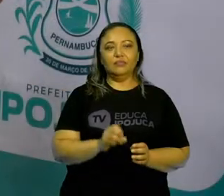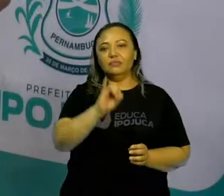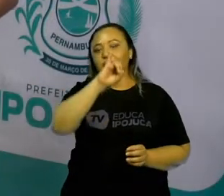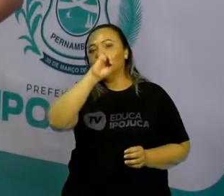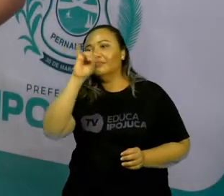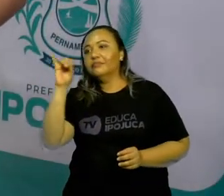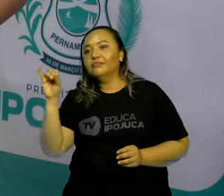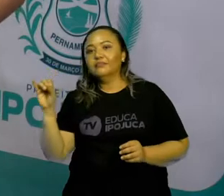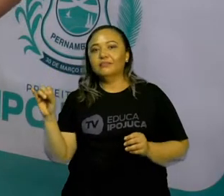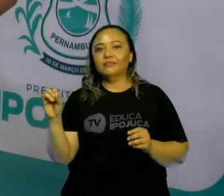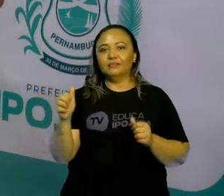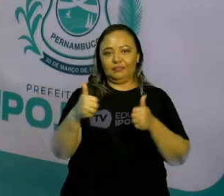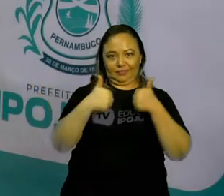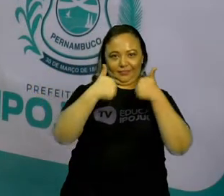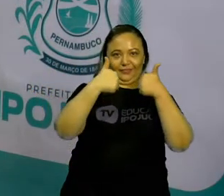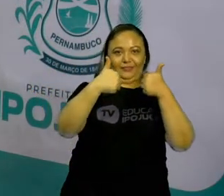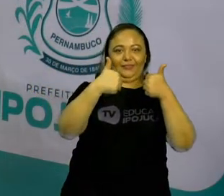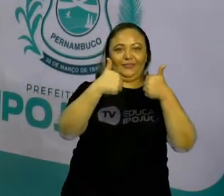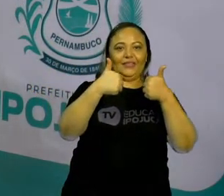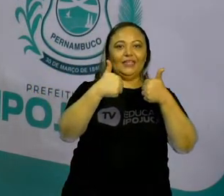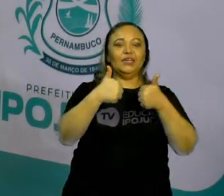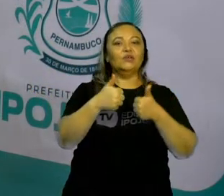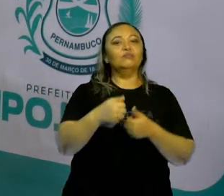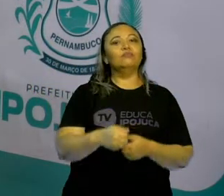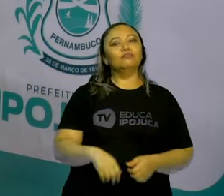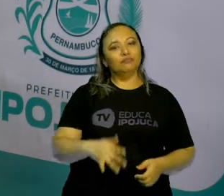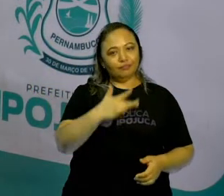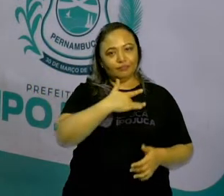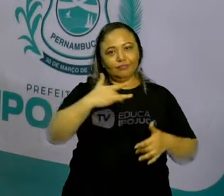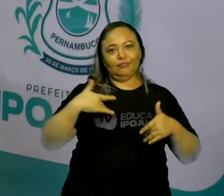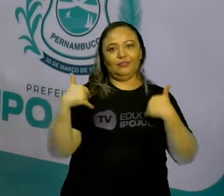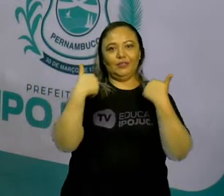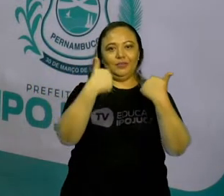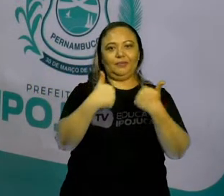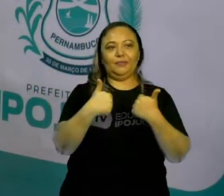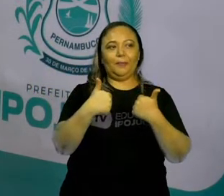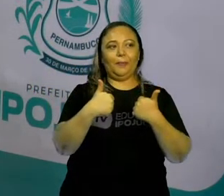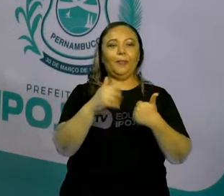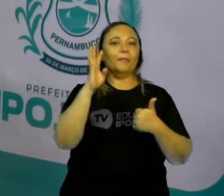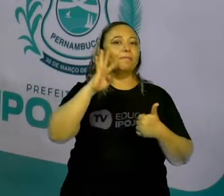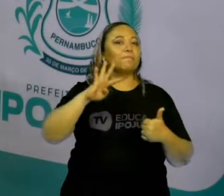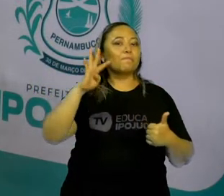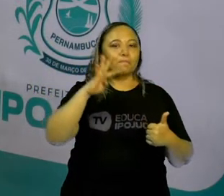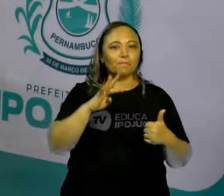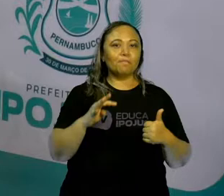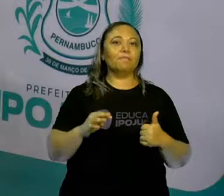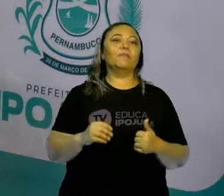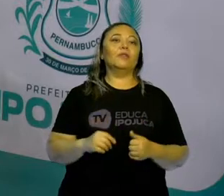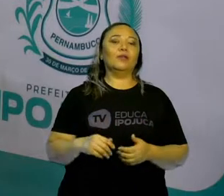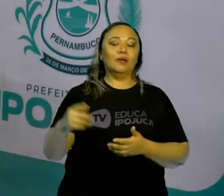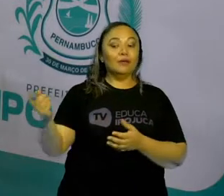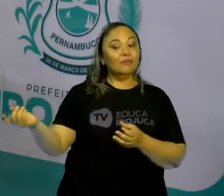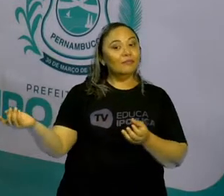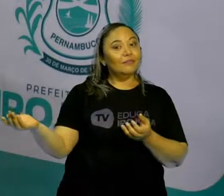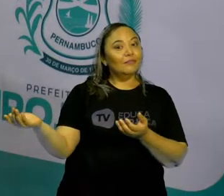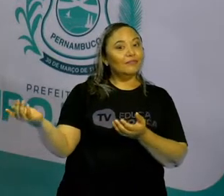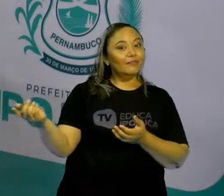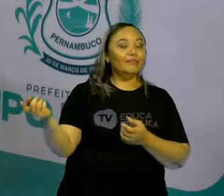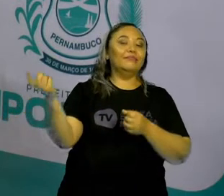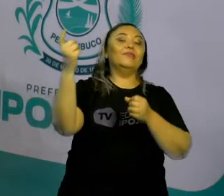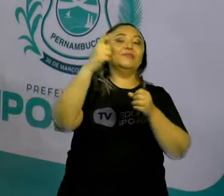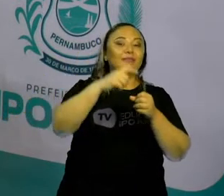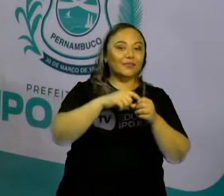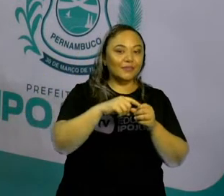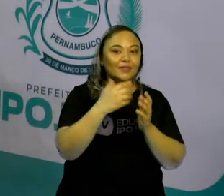Olá, minha gente! Tudo bem? Como vocês estão? Legal, né? Voltamos às nossas